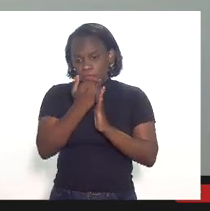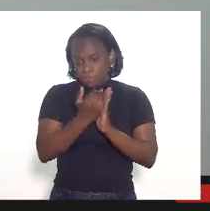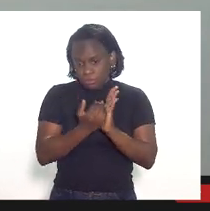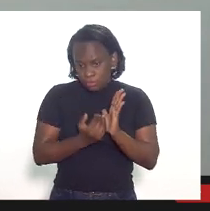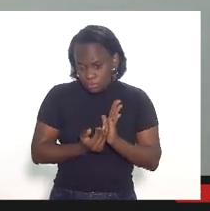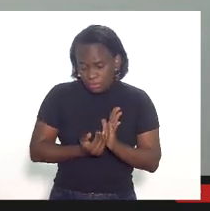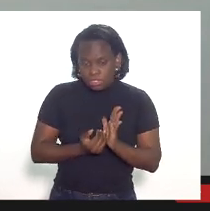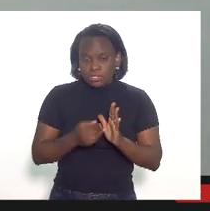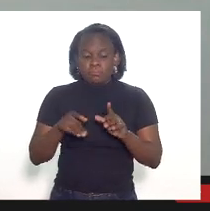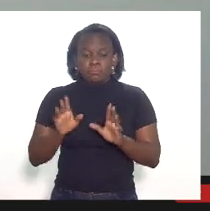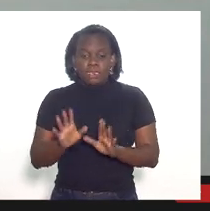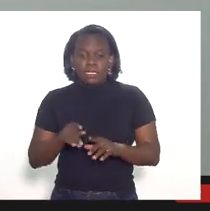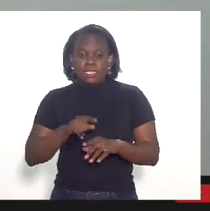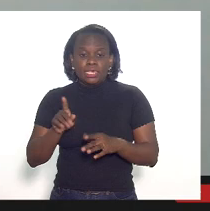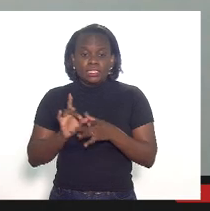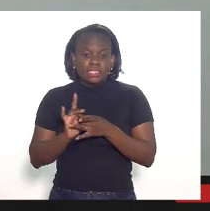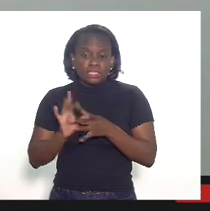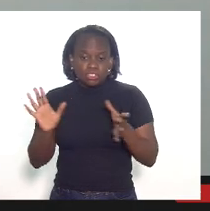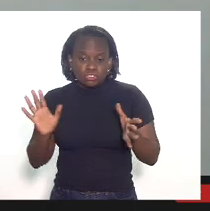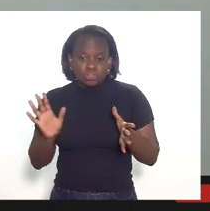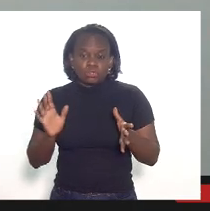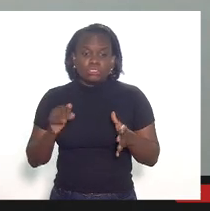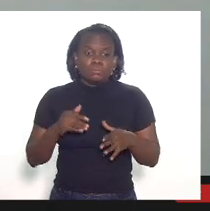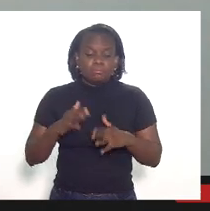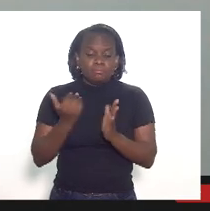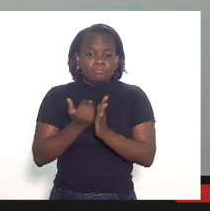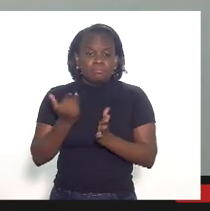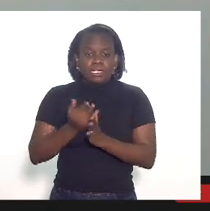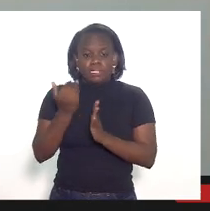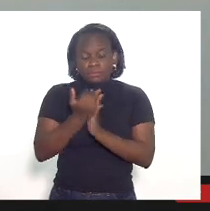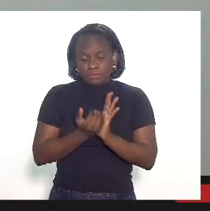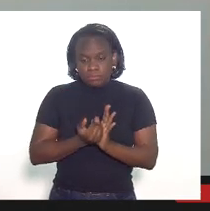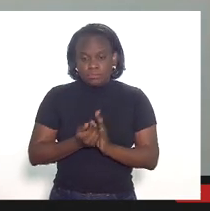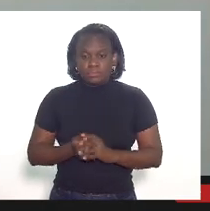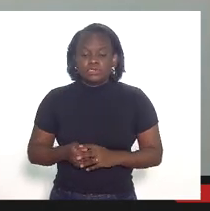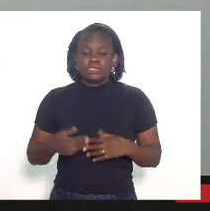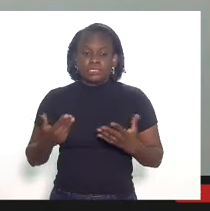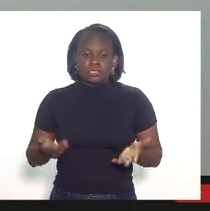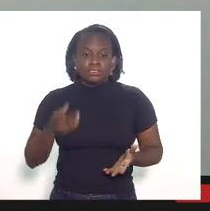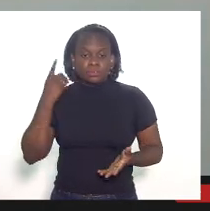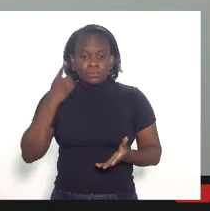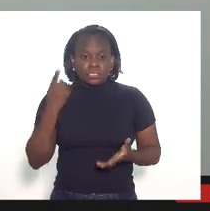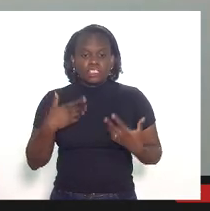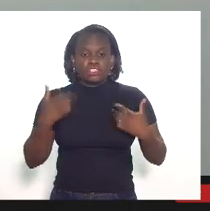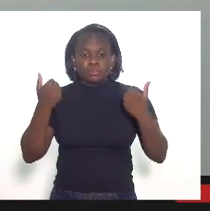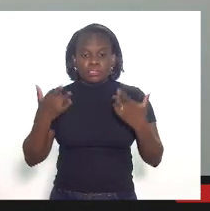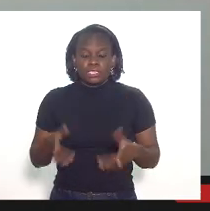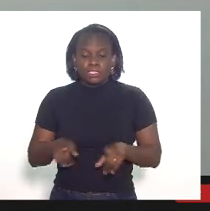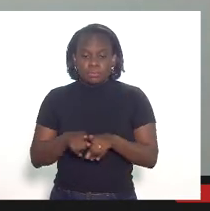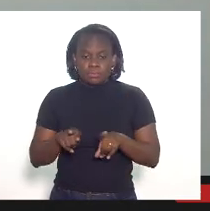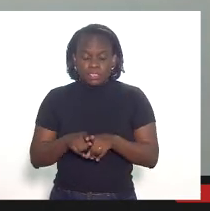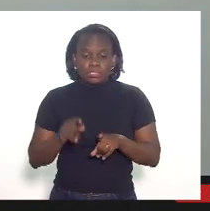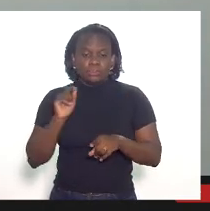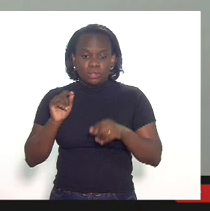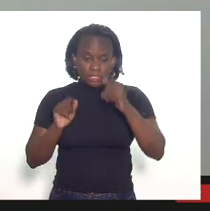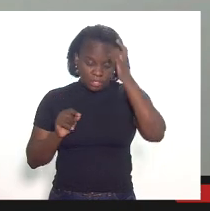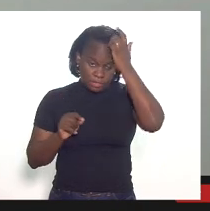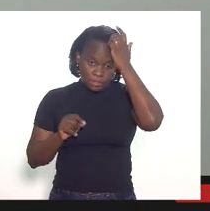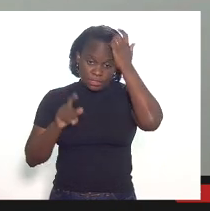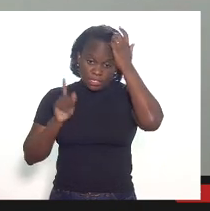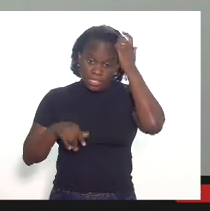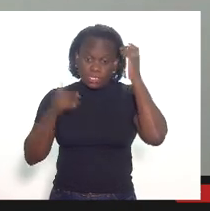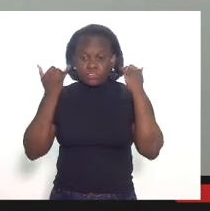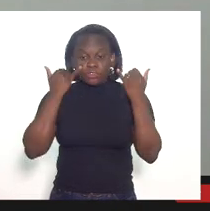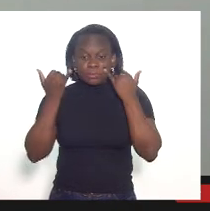e os instrumentos que concederam aparentemente mais ampliações e deduções e aí senhores deputados eu queria falar sobre a depreciação porque é uma